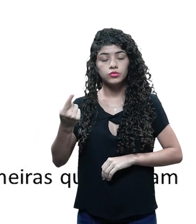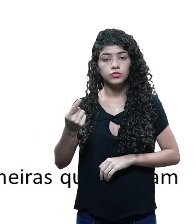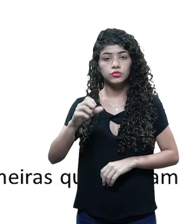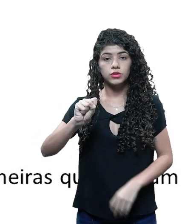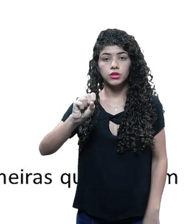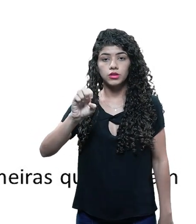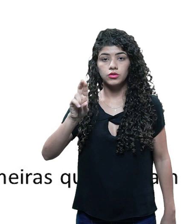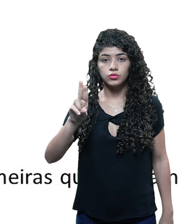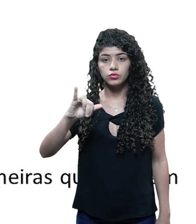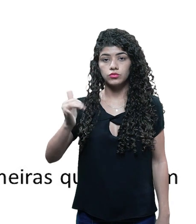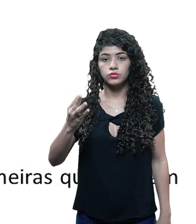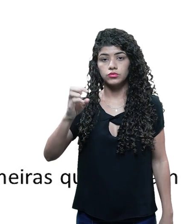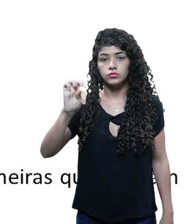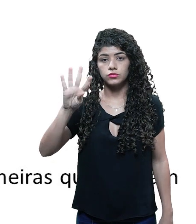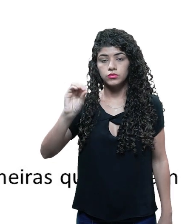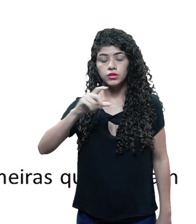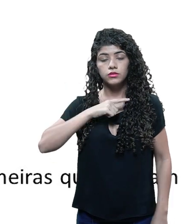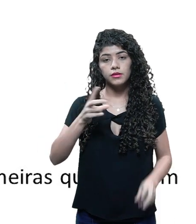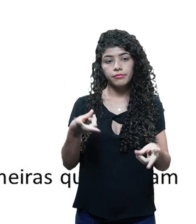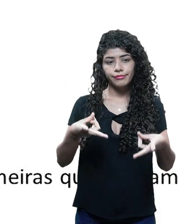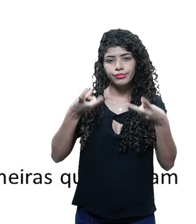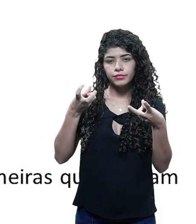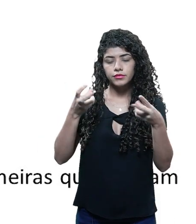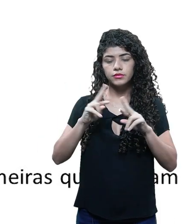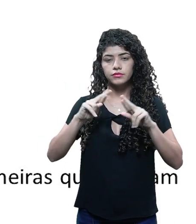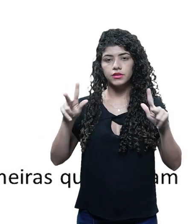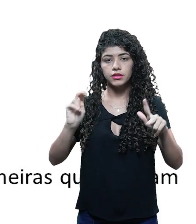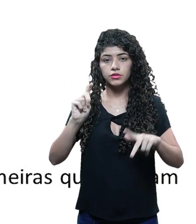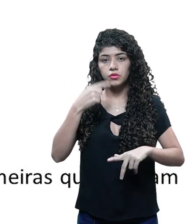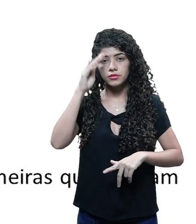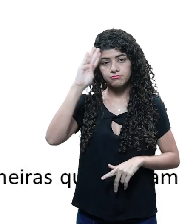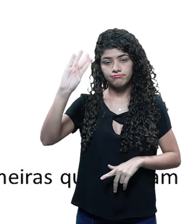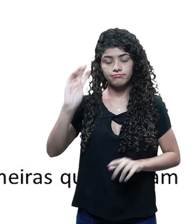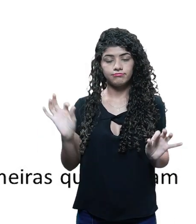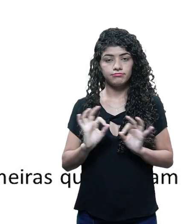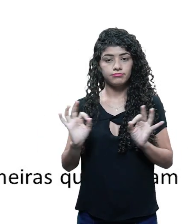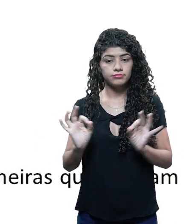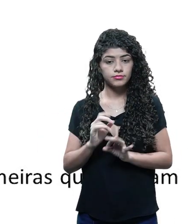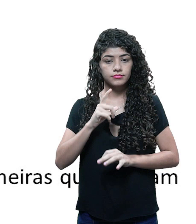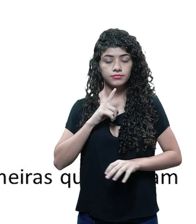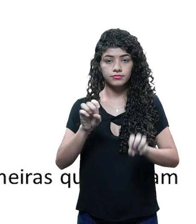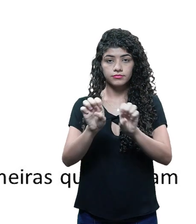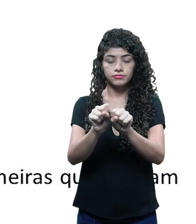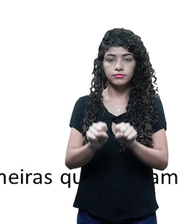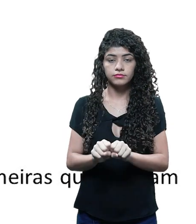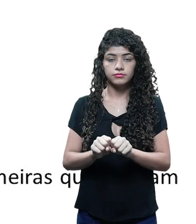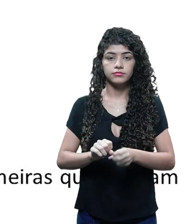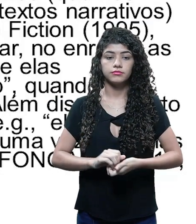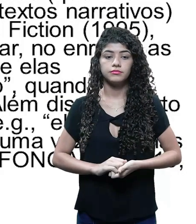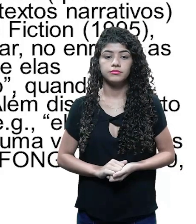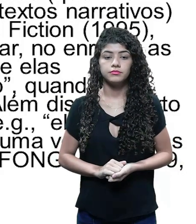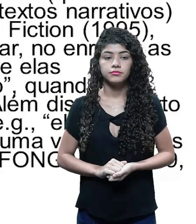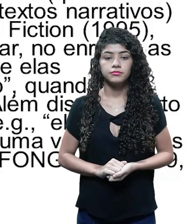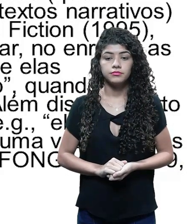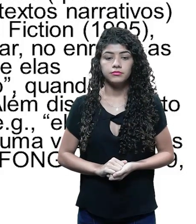outro sujeito e fazem surgir percepções que não são as percepções primeiras que formam um sistema.